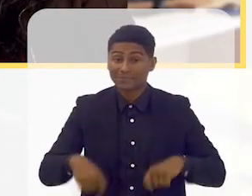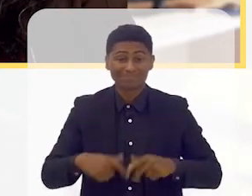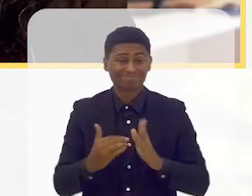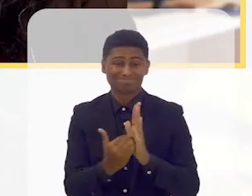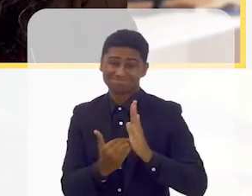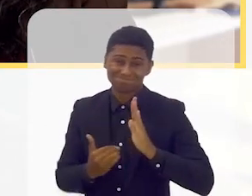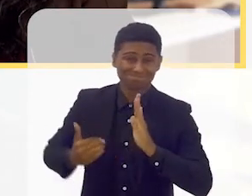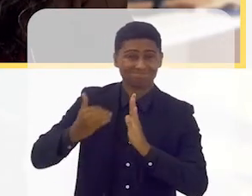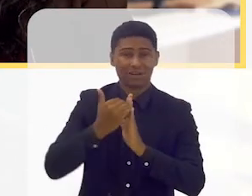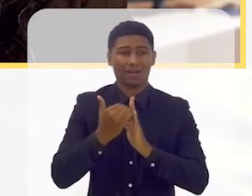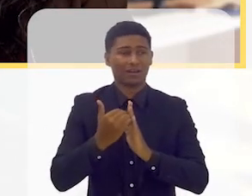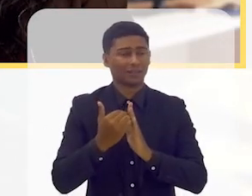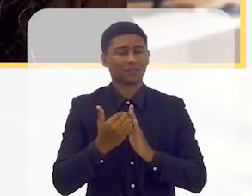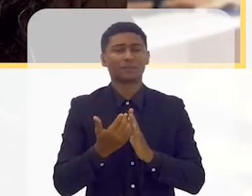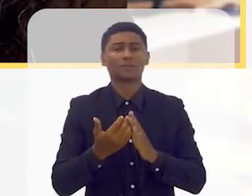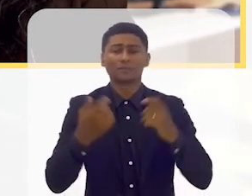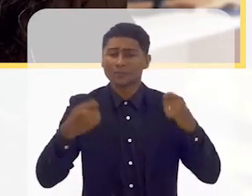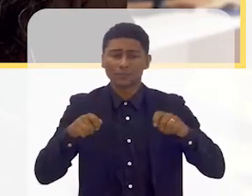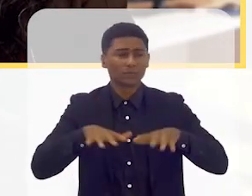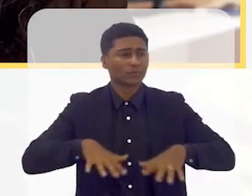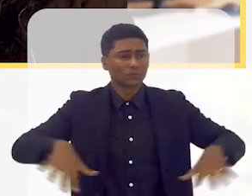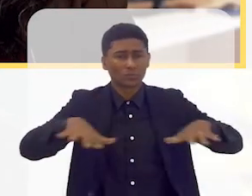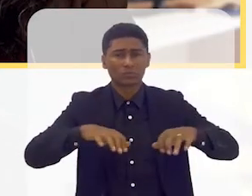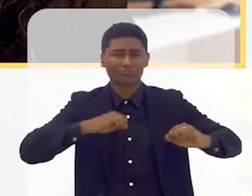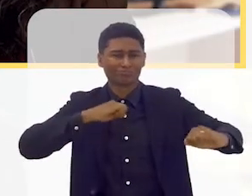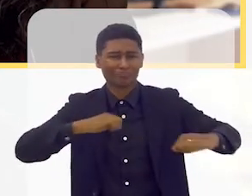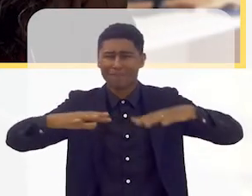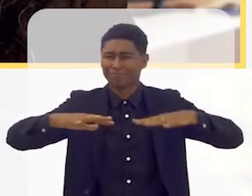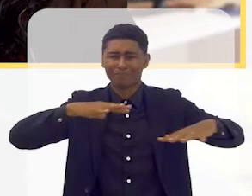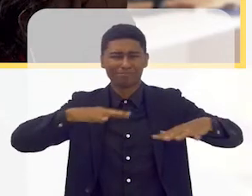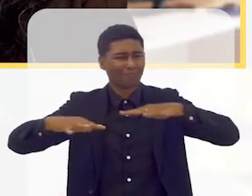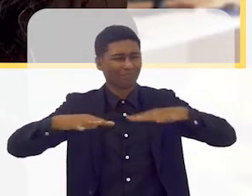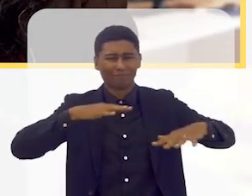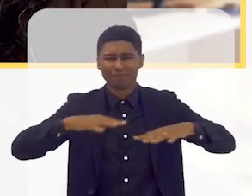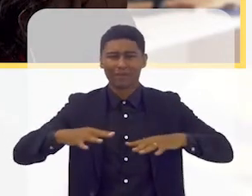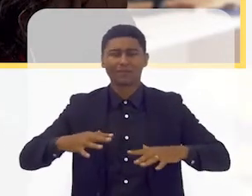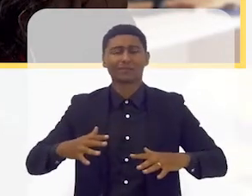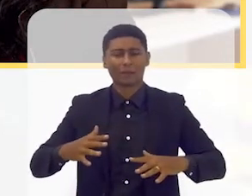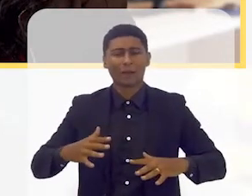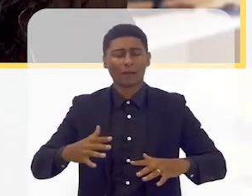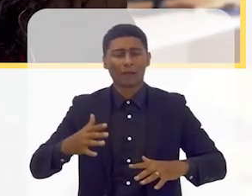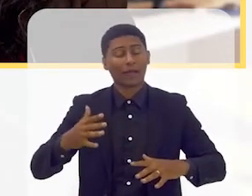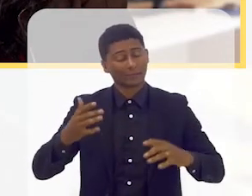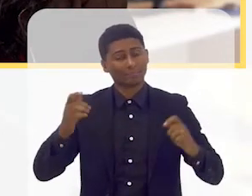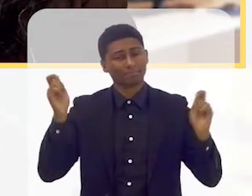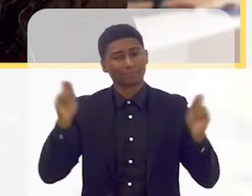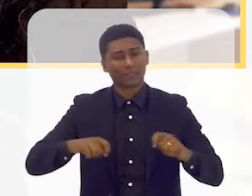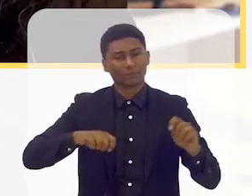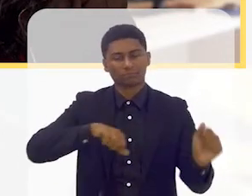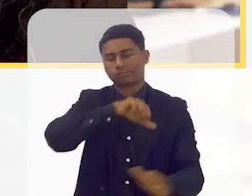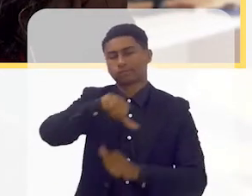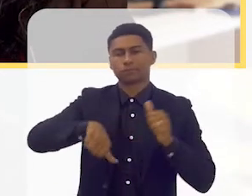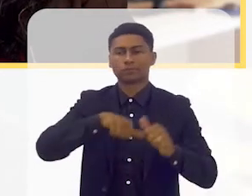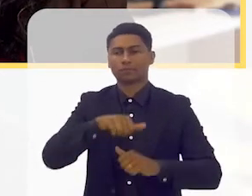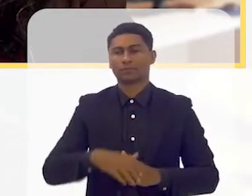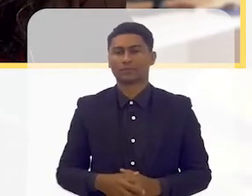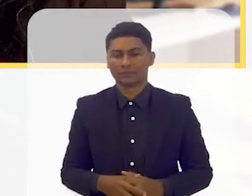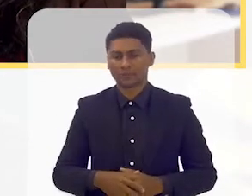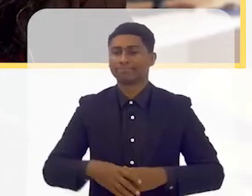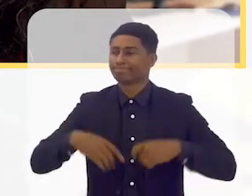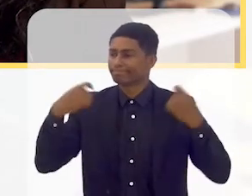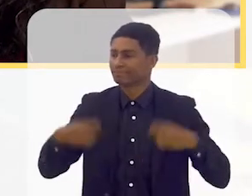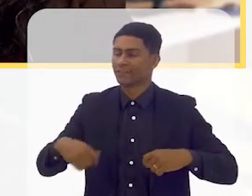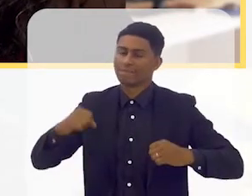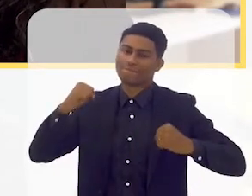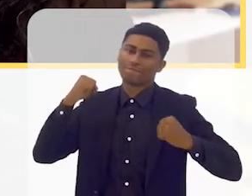mais ainda um movimento de todos para nós conseguirmos, de facto, fazer essa mudança. Precisamos ganhar